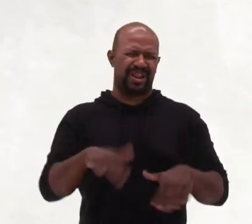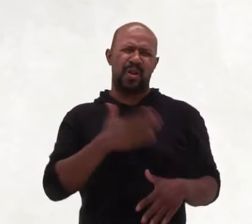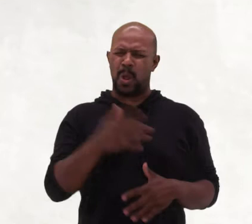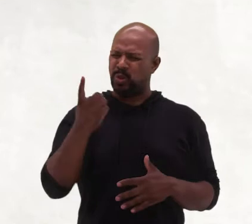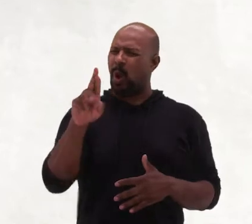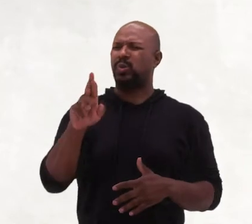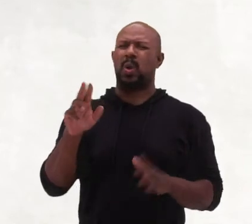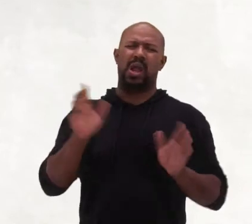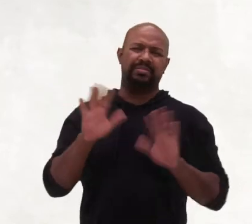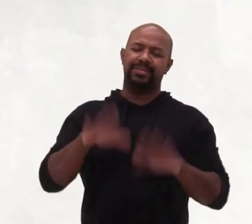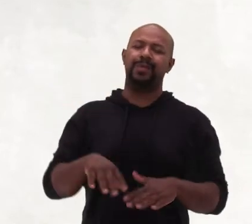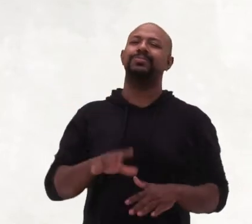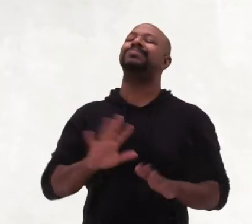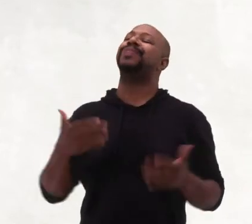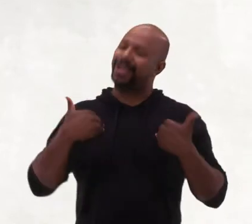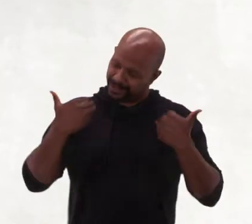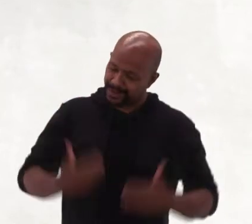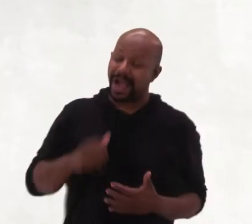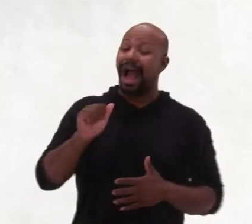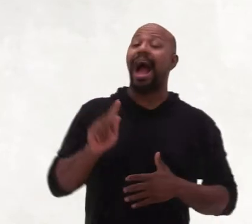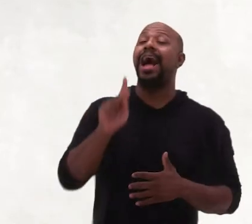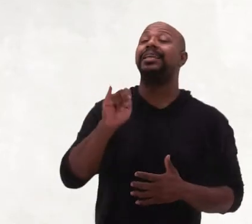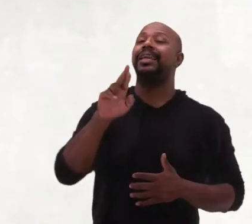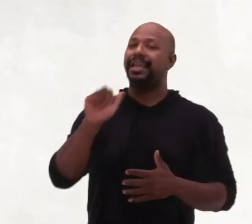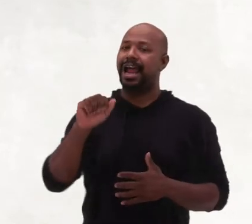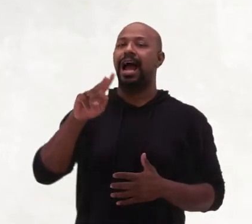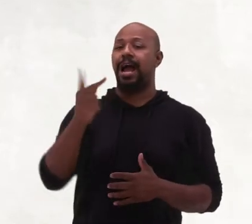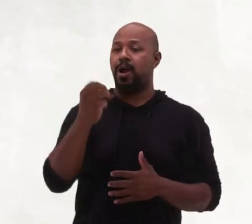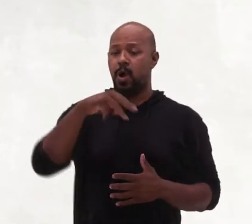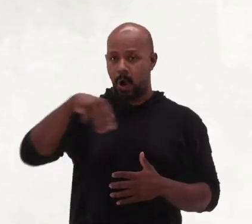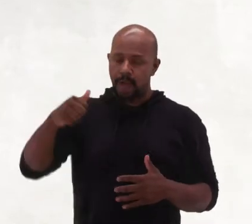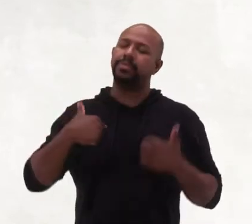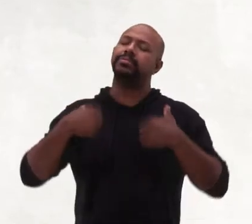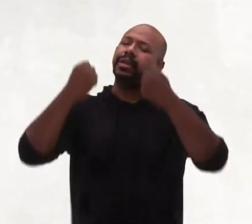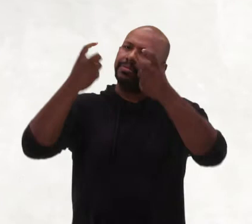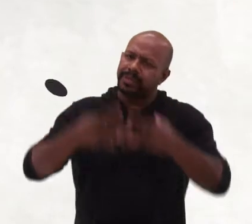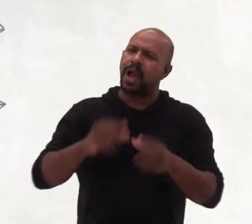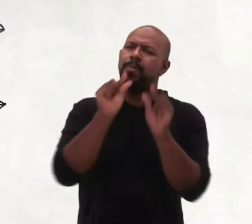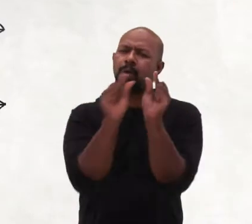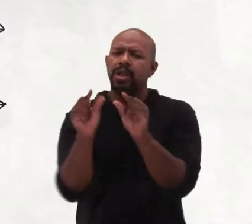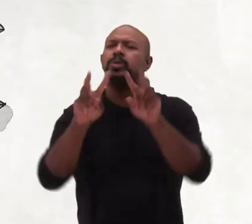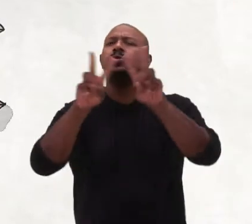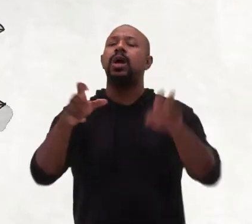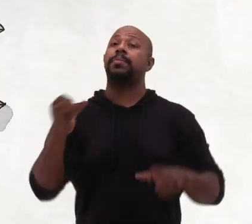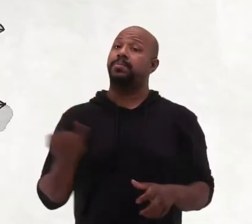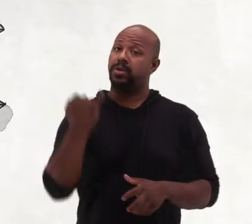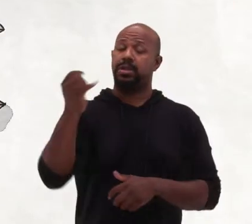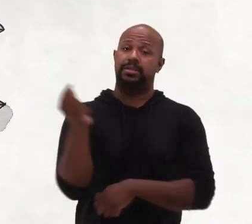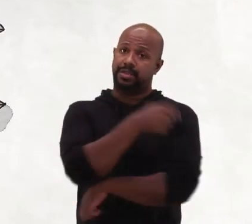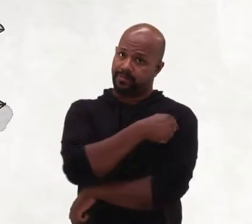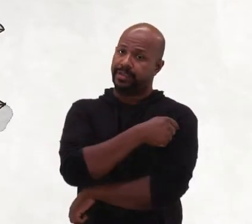doutor Akira Roma. Eu sou Akira Roma e estou aqui para explicar um pouquinho mais sobre a importância das